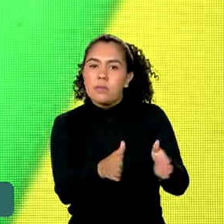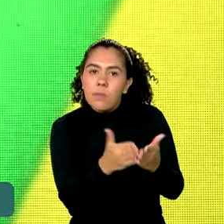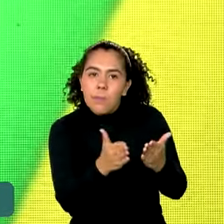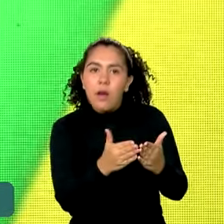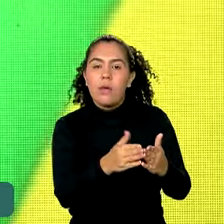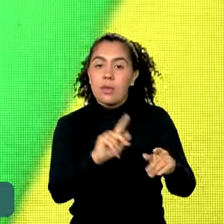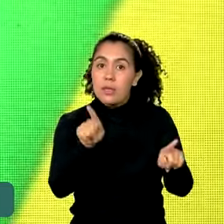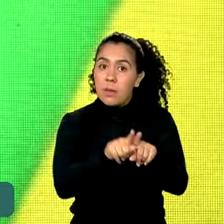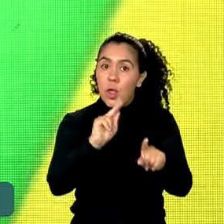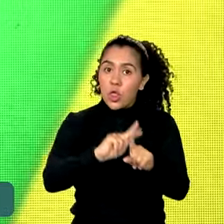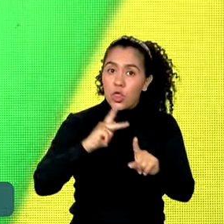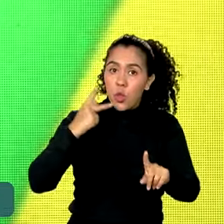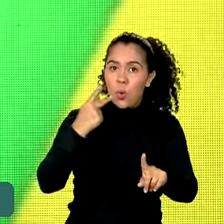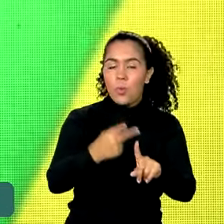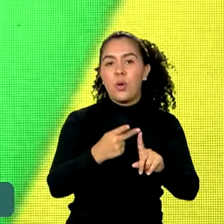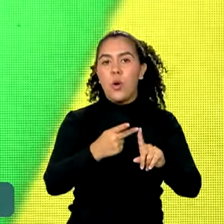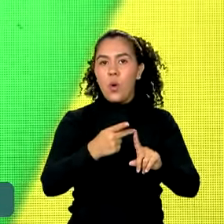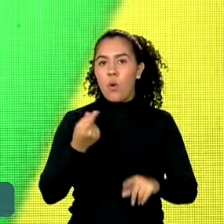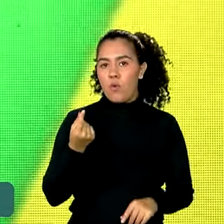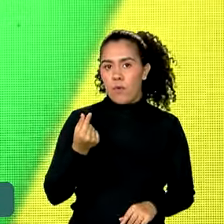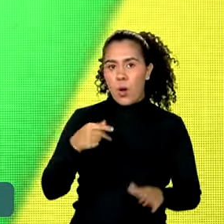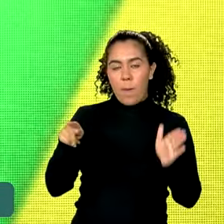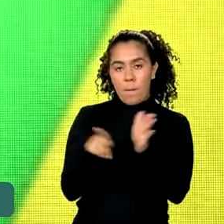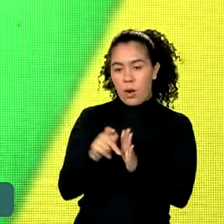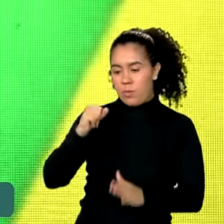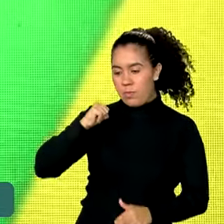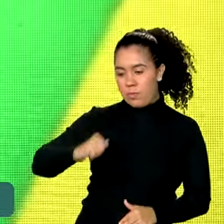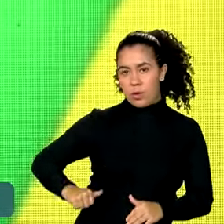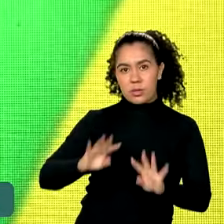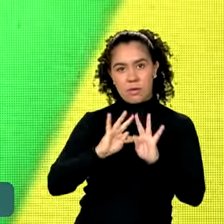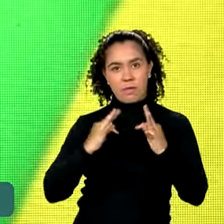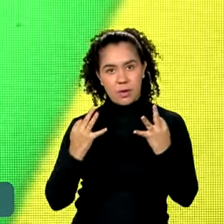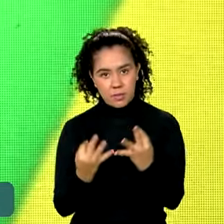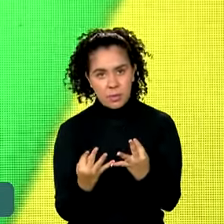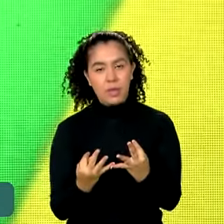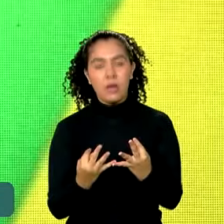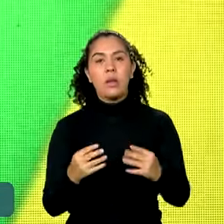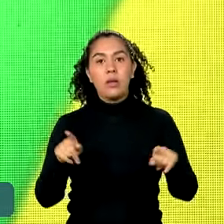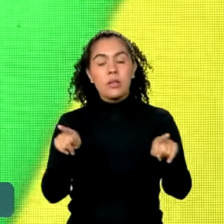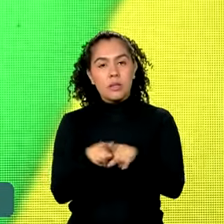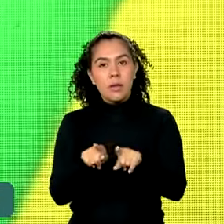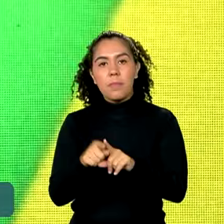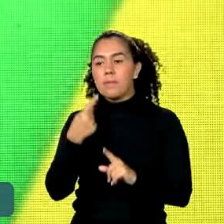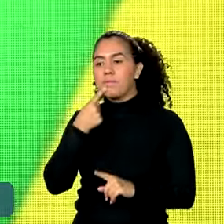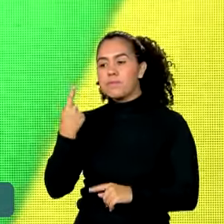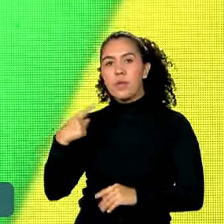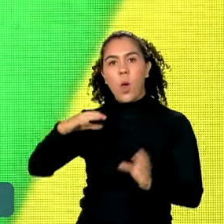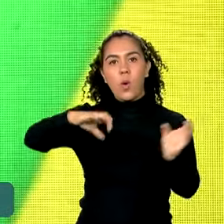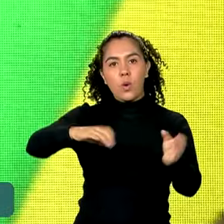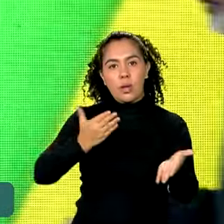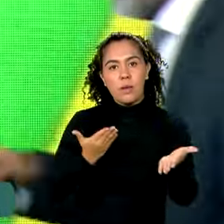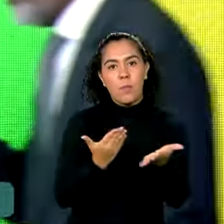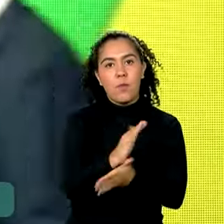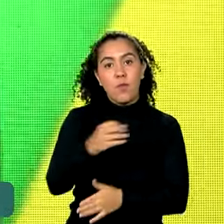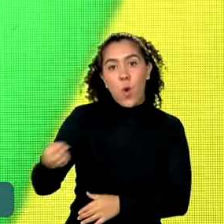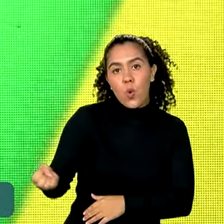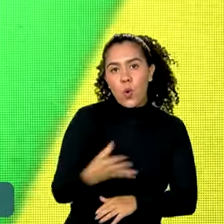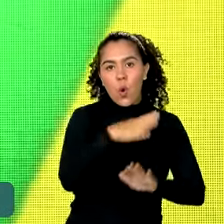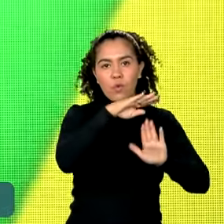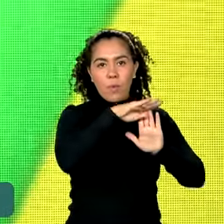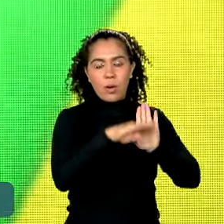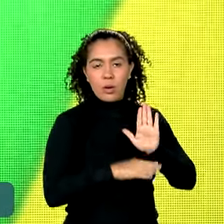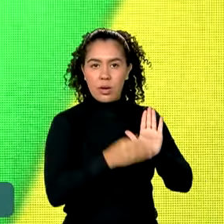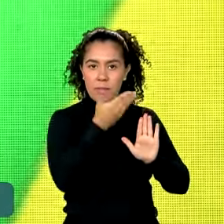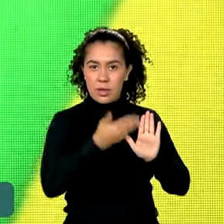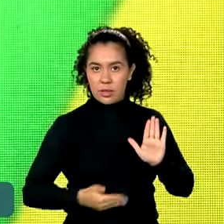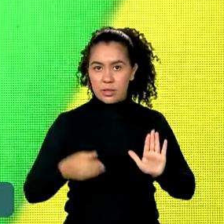do Bolsa Família, atendendo ao Congresso Nacional, que aprovou o novo Bolsa Família, que hoje é um dos maiores programas